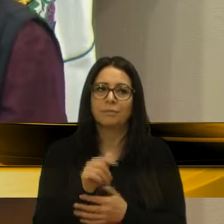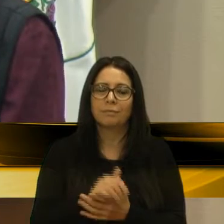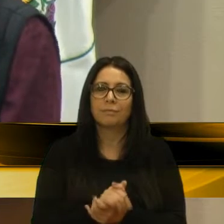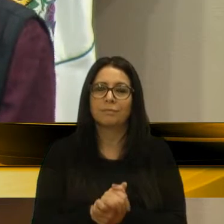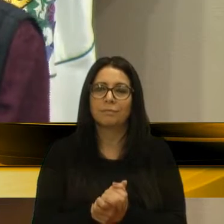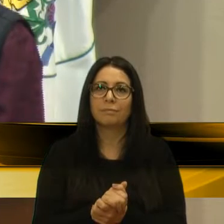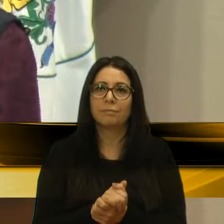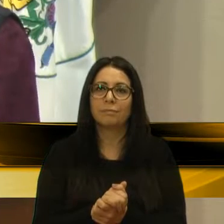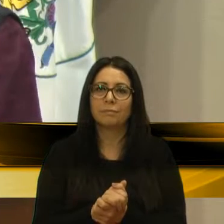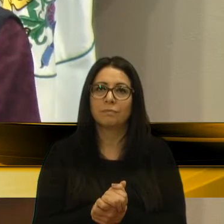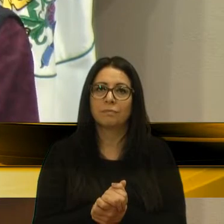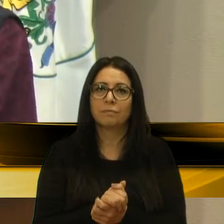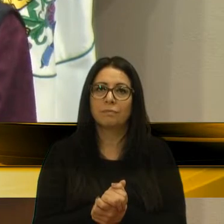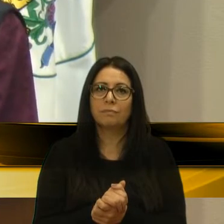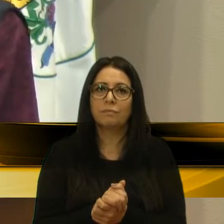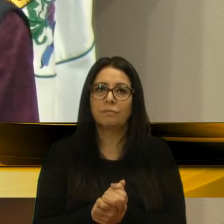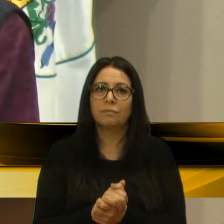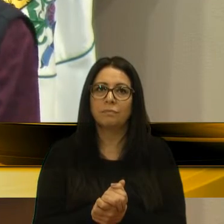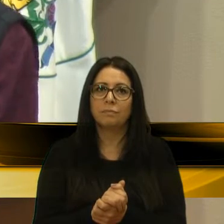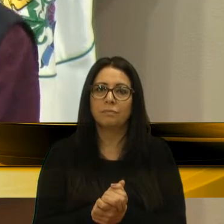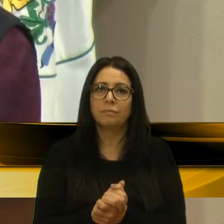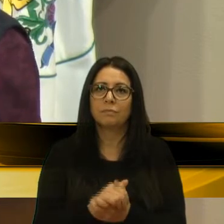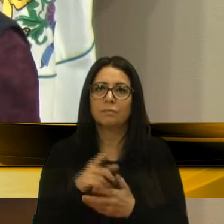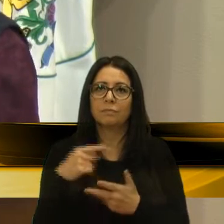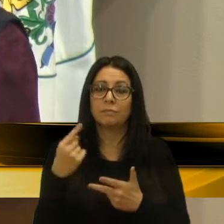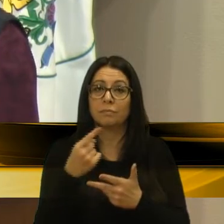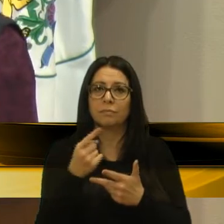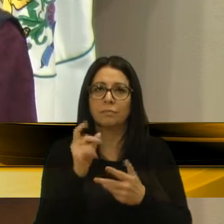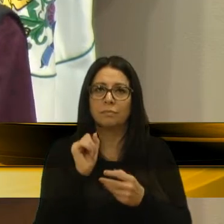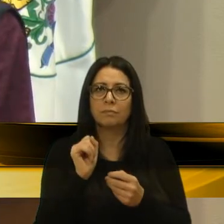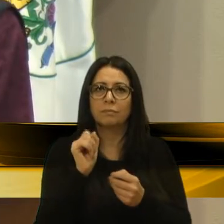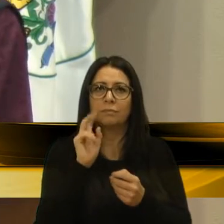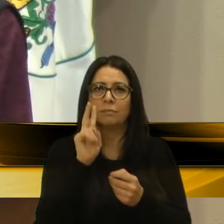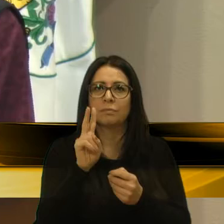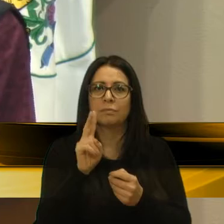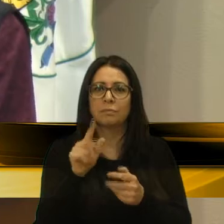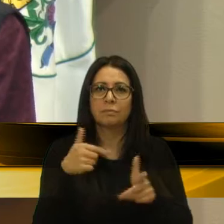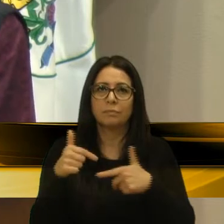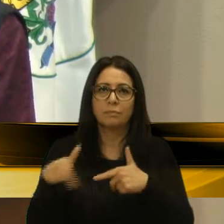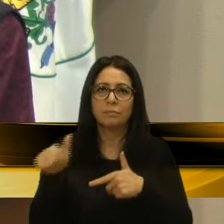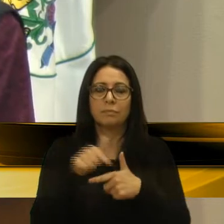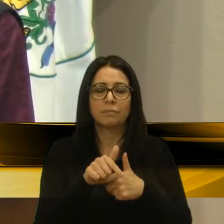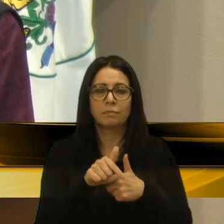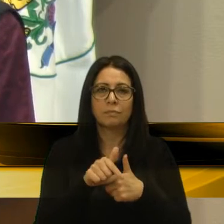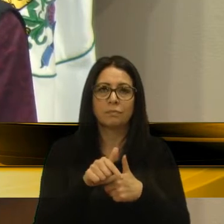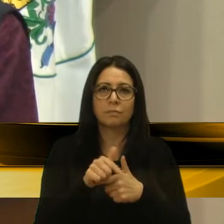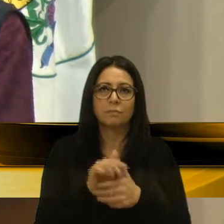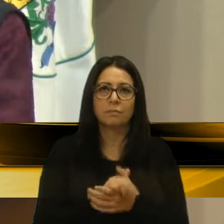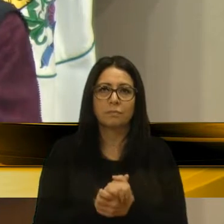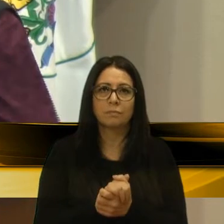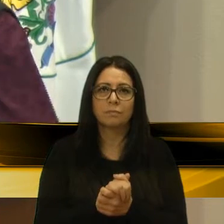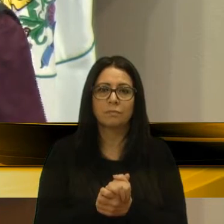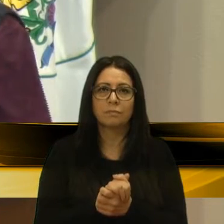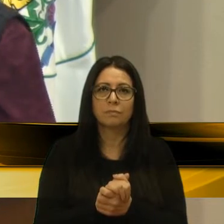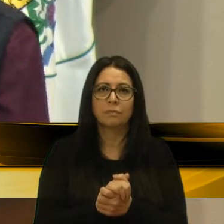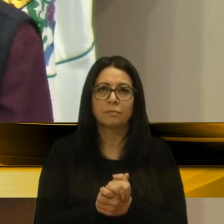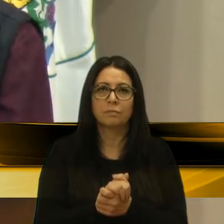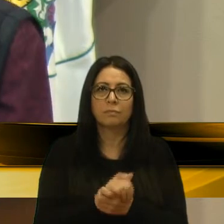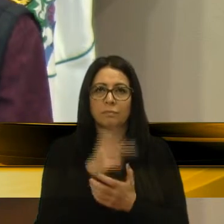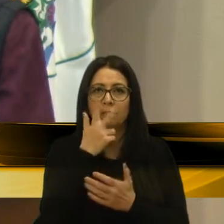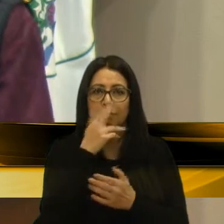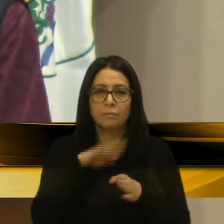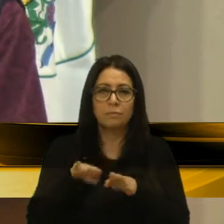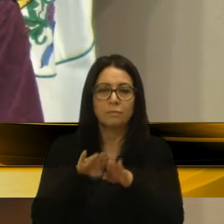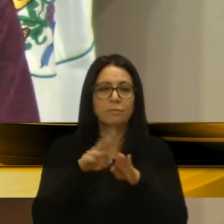e esteve visitando também. É um trabalho que eu faço, meio igualitário, vereador